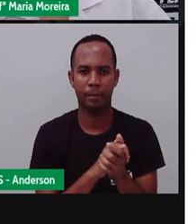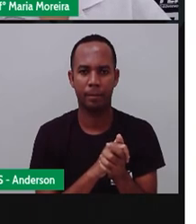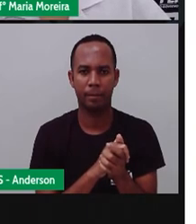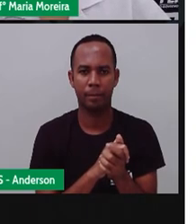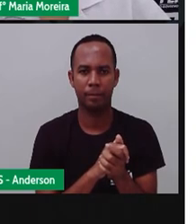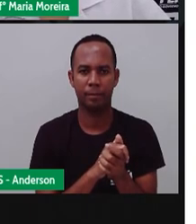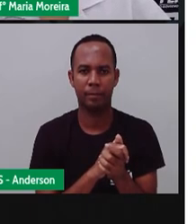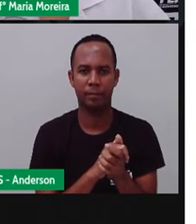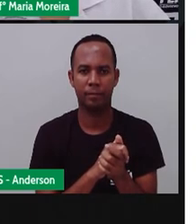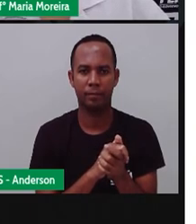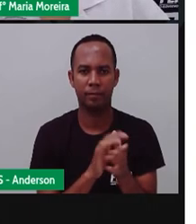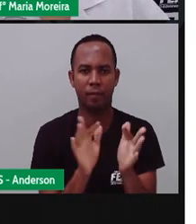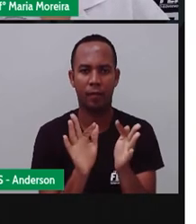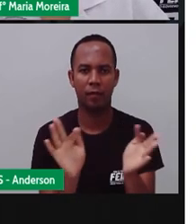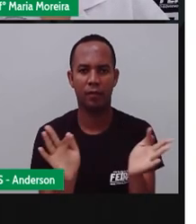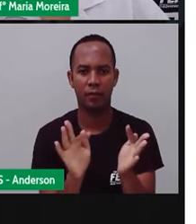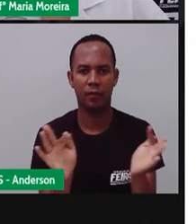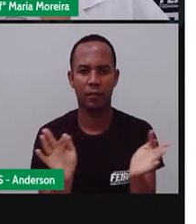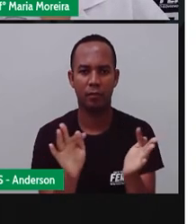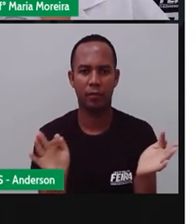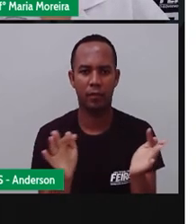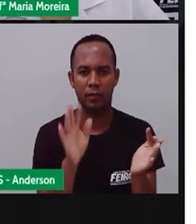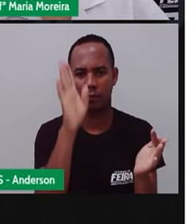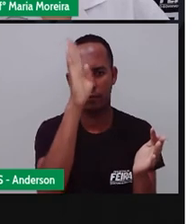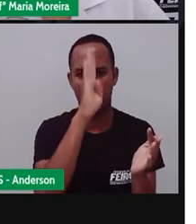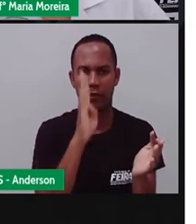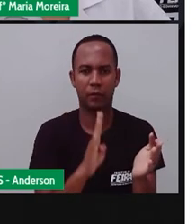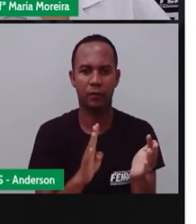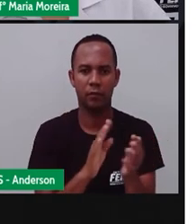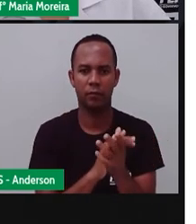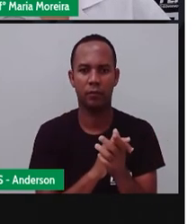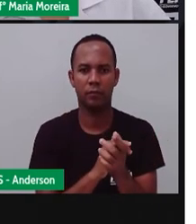aqui, na verdade, é bem mais a realidade do Brasil, certo?